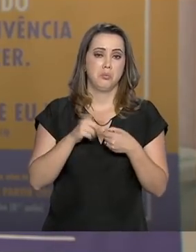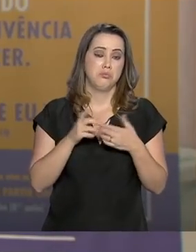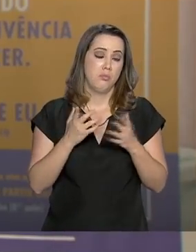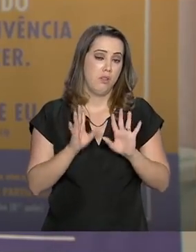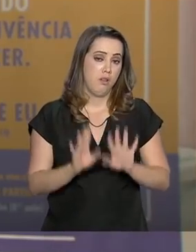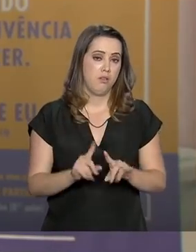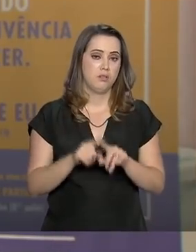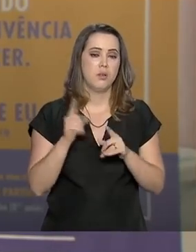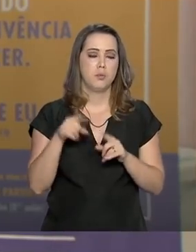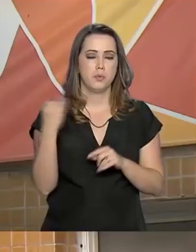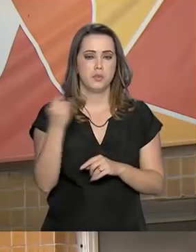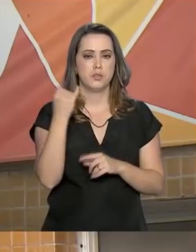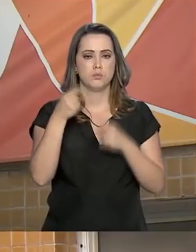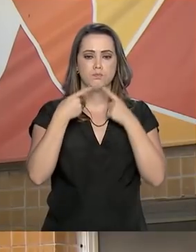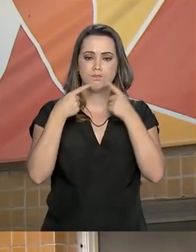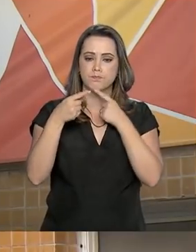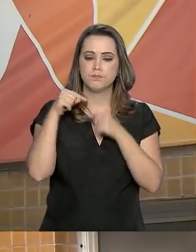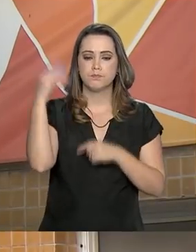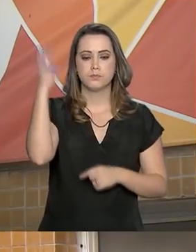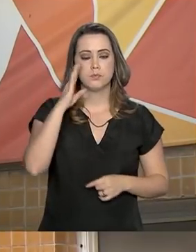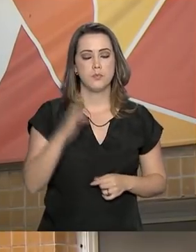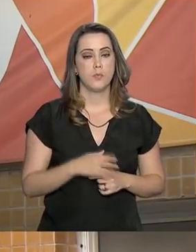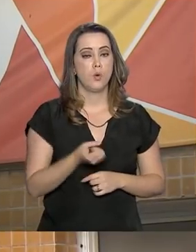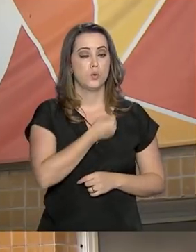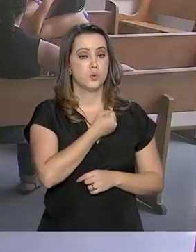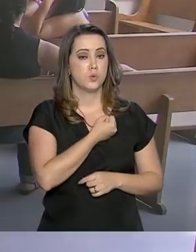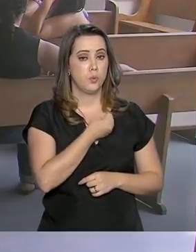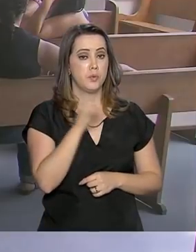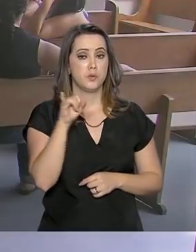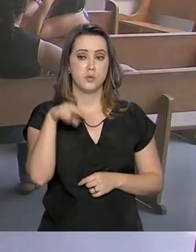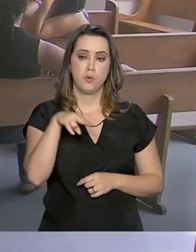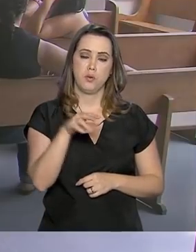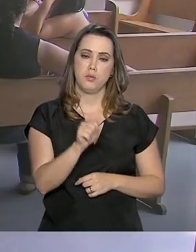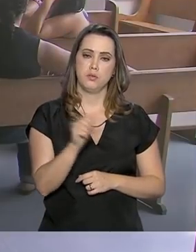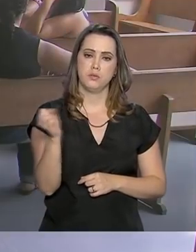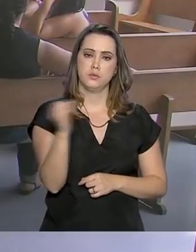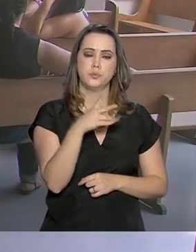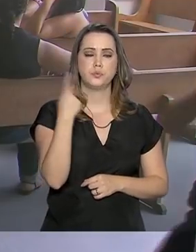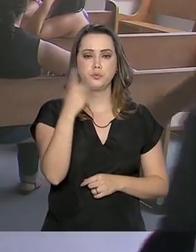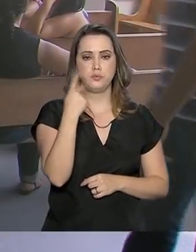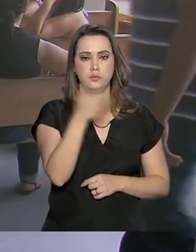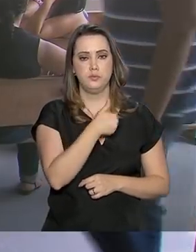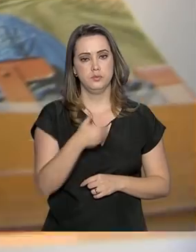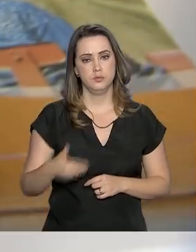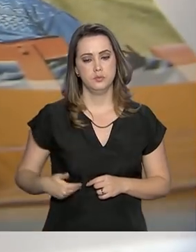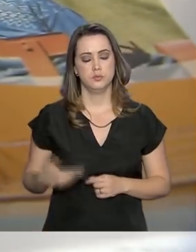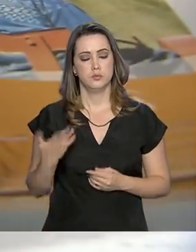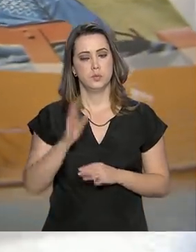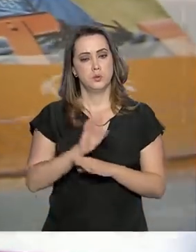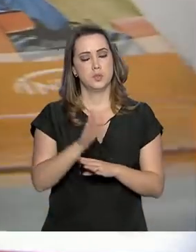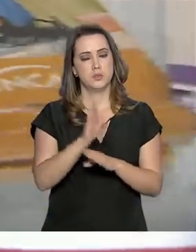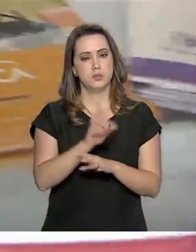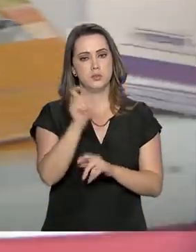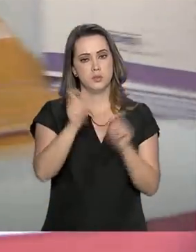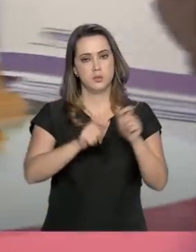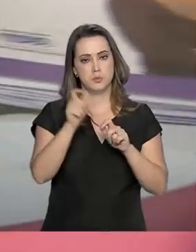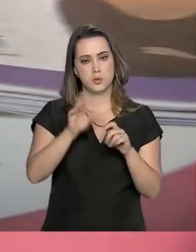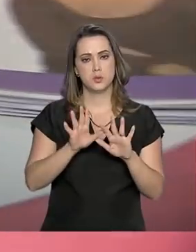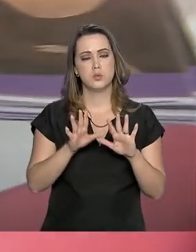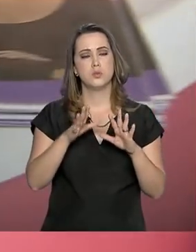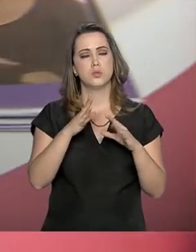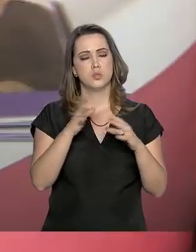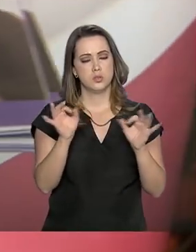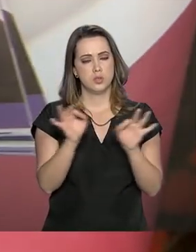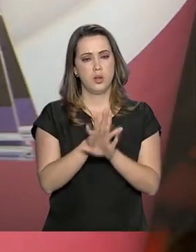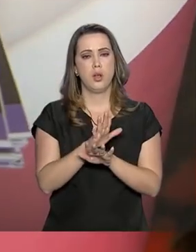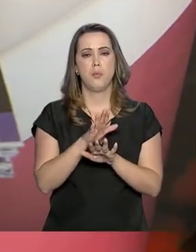comece a discutir aqui no Brasil também. Com os números da pesquisa, o INCA vai criar novas políticas públicas para ajudar quem já concluiu o